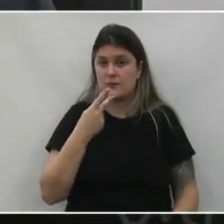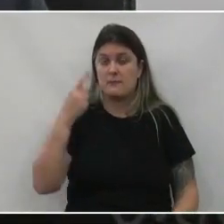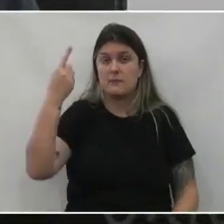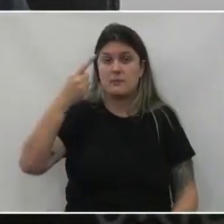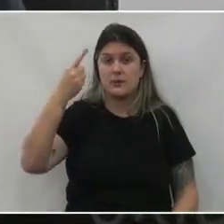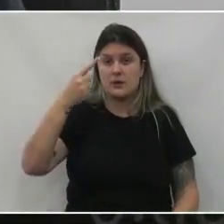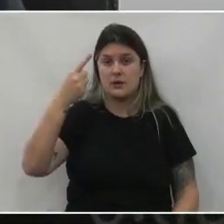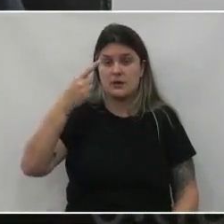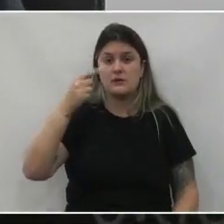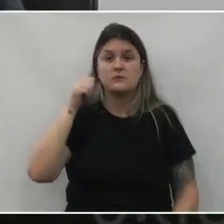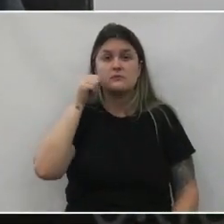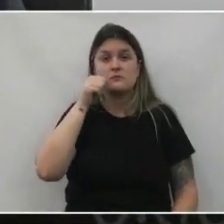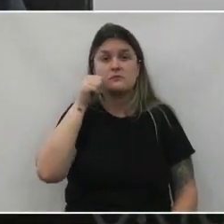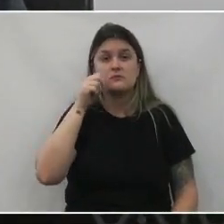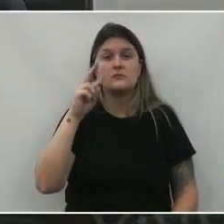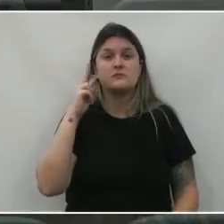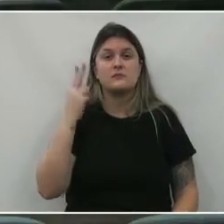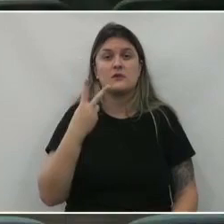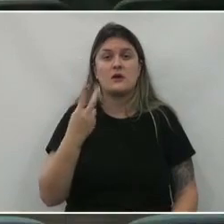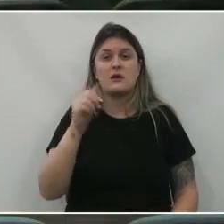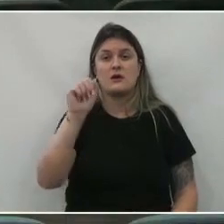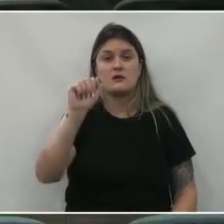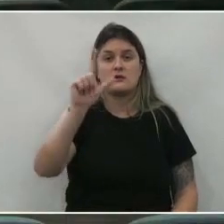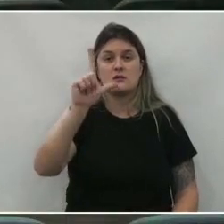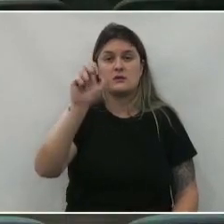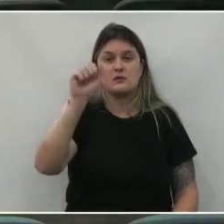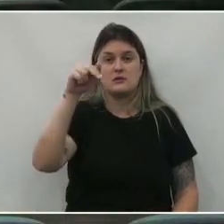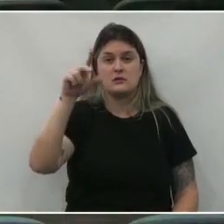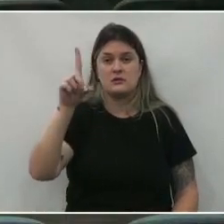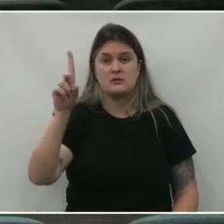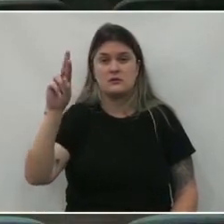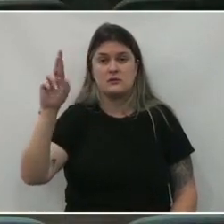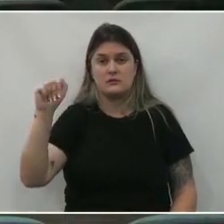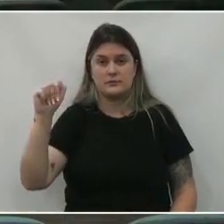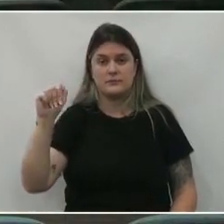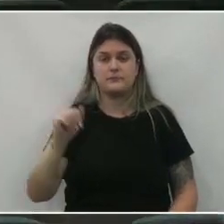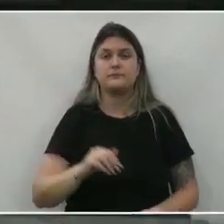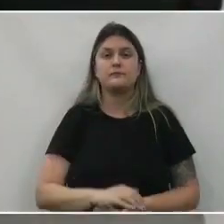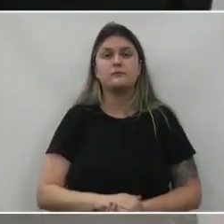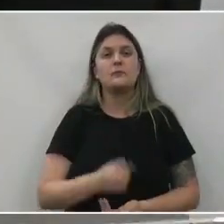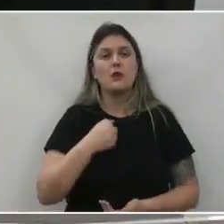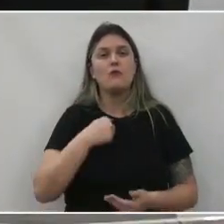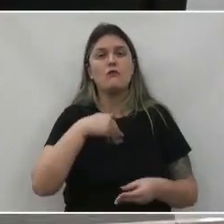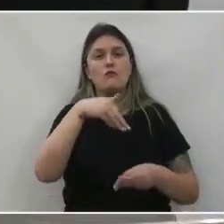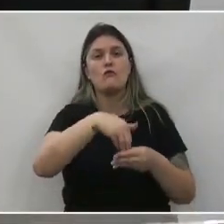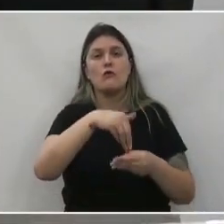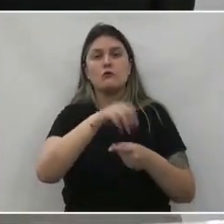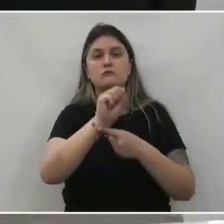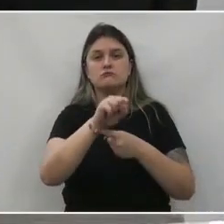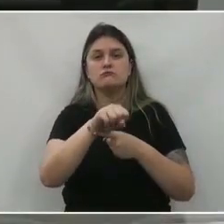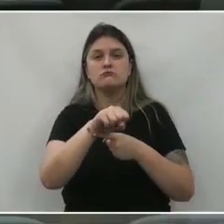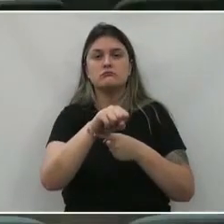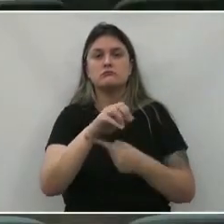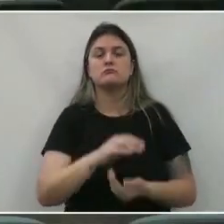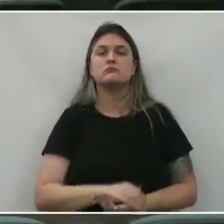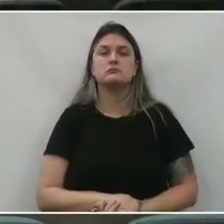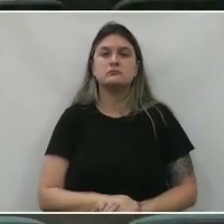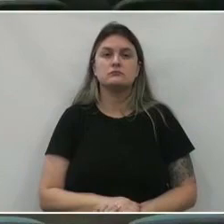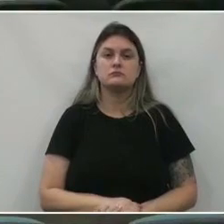ordem a vereadora alandra roveda grande favorável senhor presidente